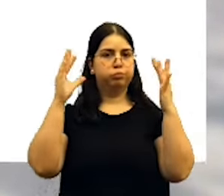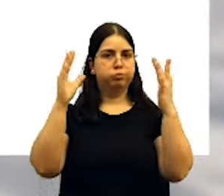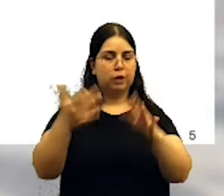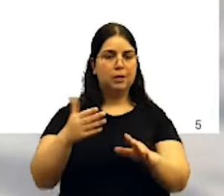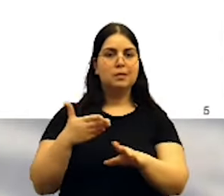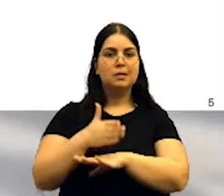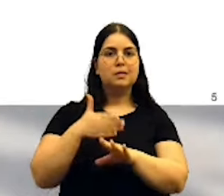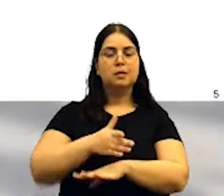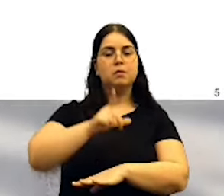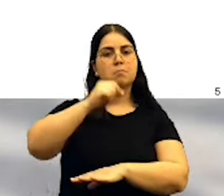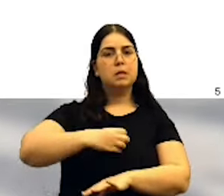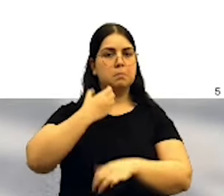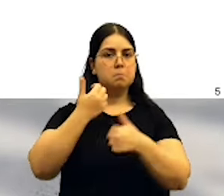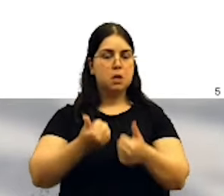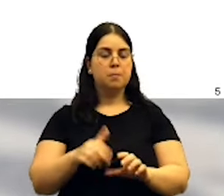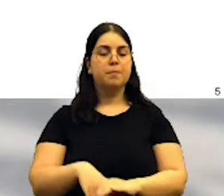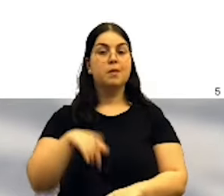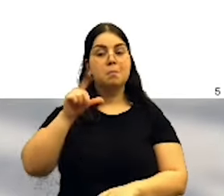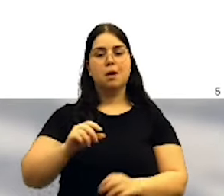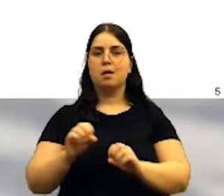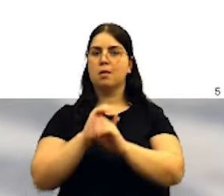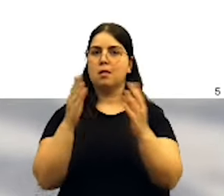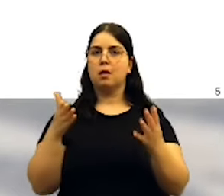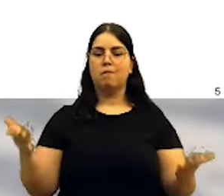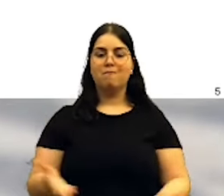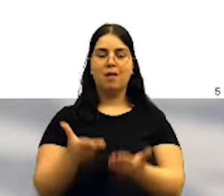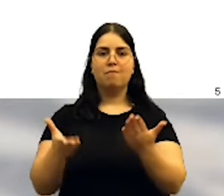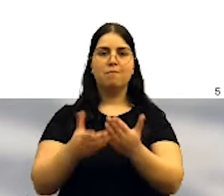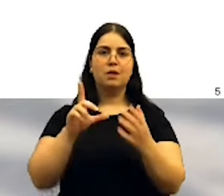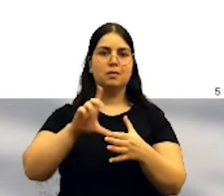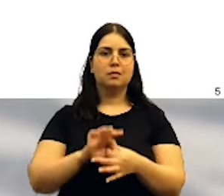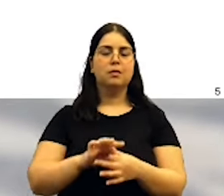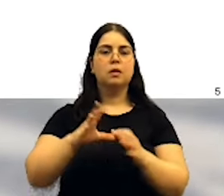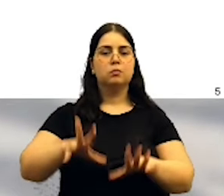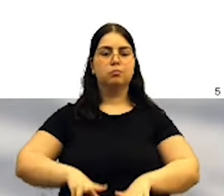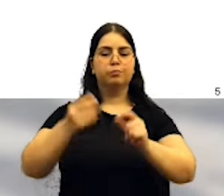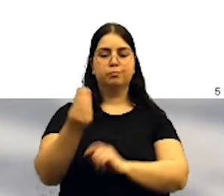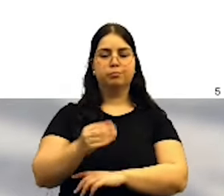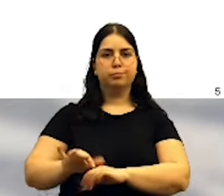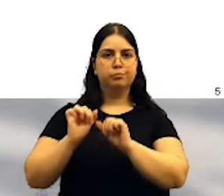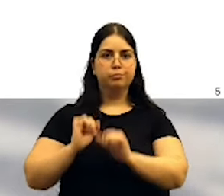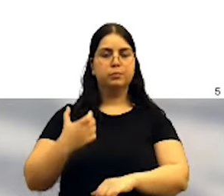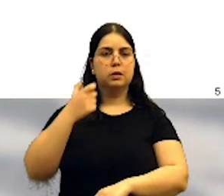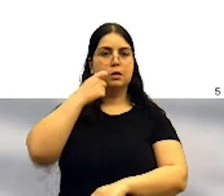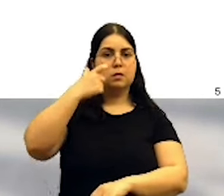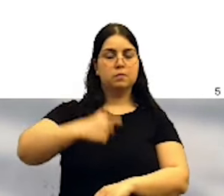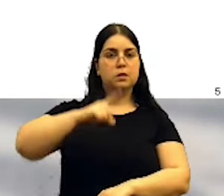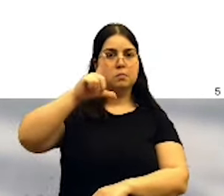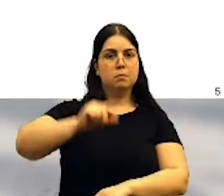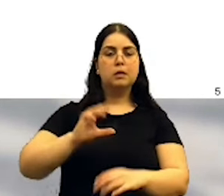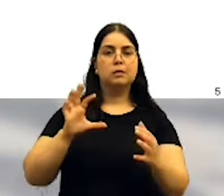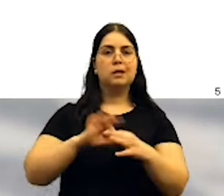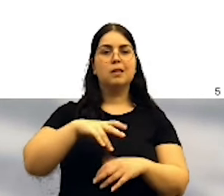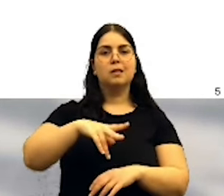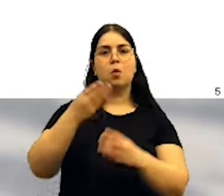e incentivar, obviamente, também o desenvolvimento físico nas crianças e uma melhoria dos microclimas urbanos. Portanto,